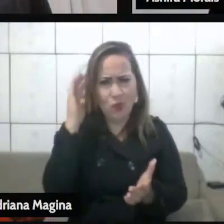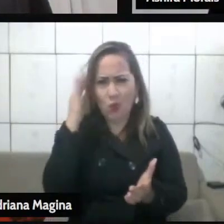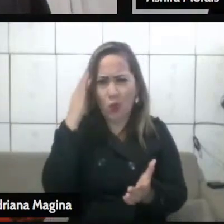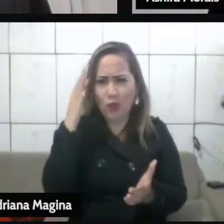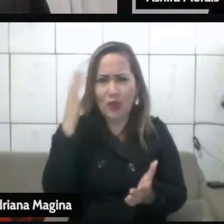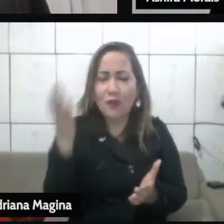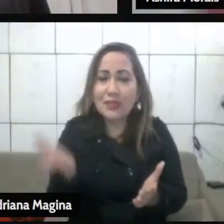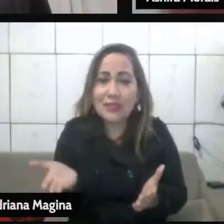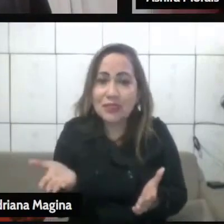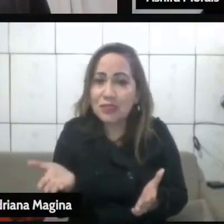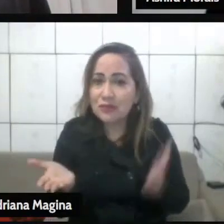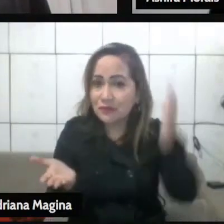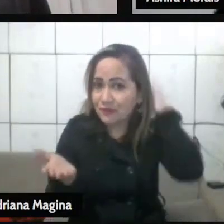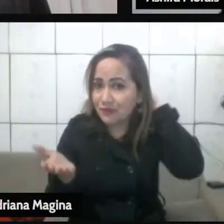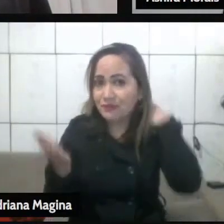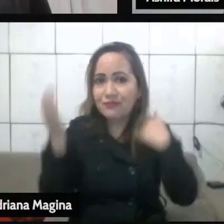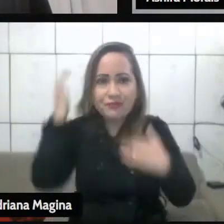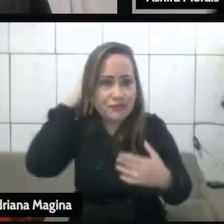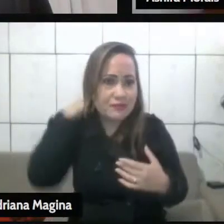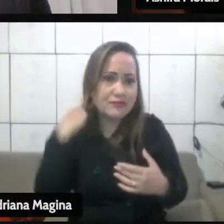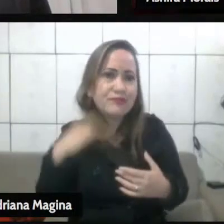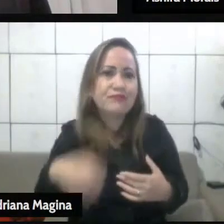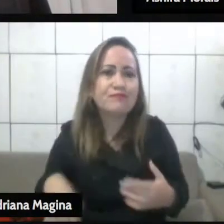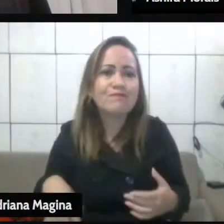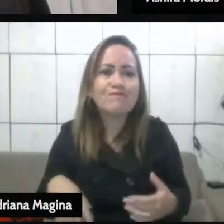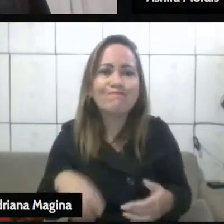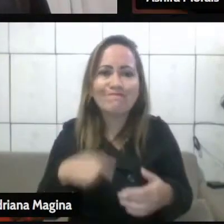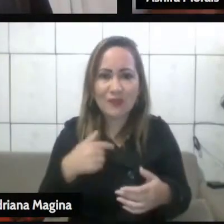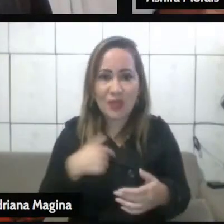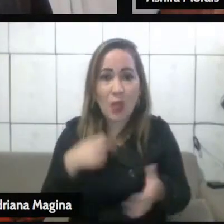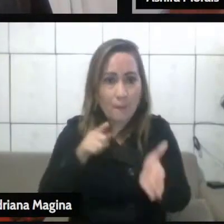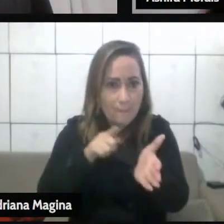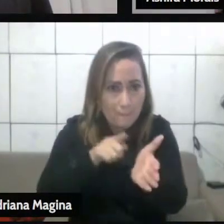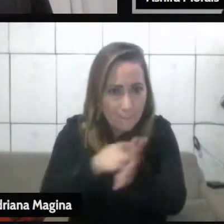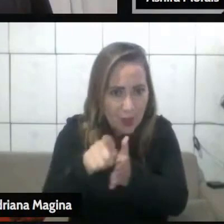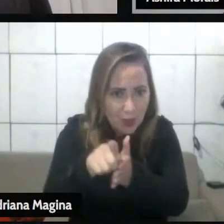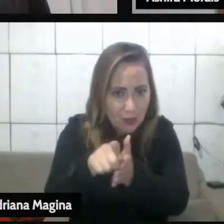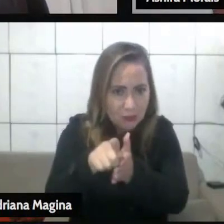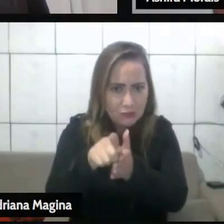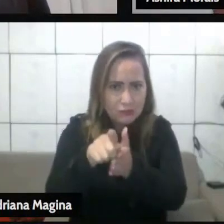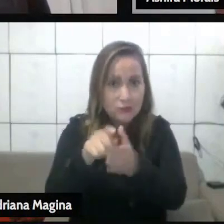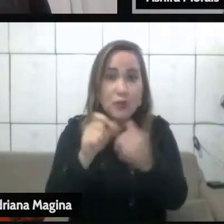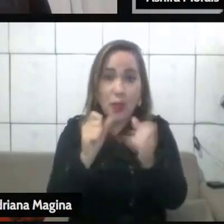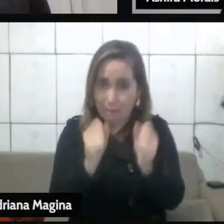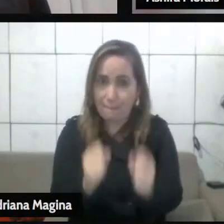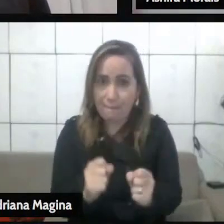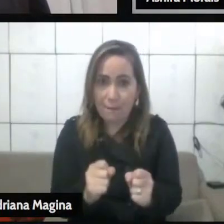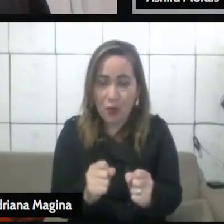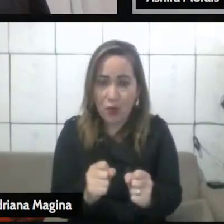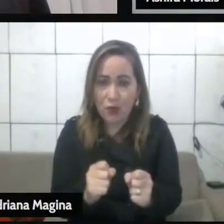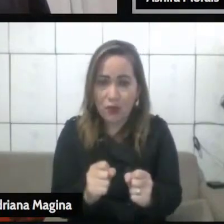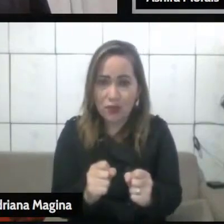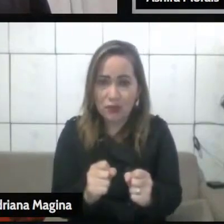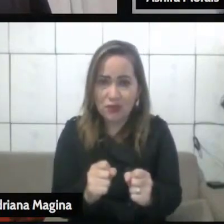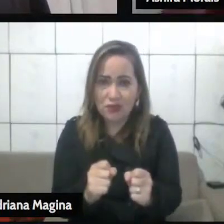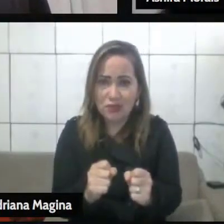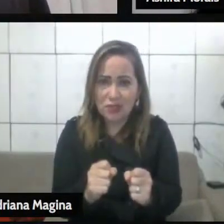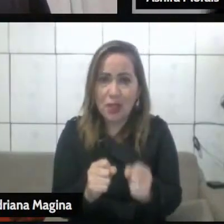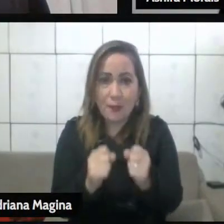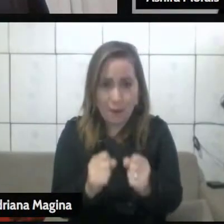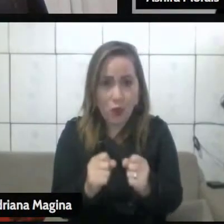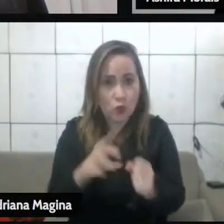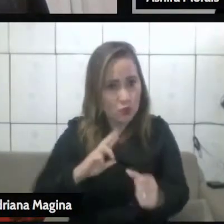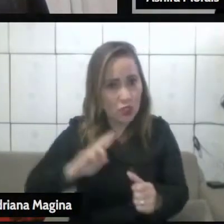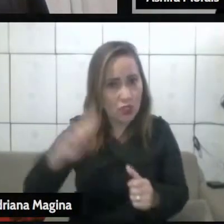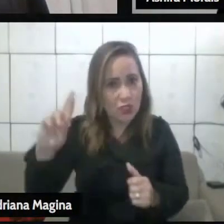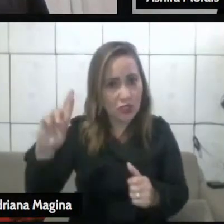tentar mais uma vez refazer. Eu perguntei para o senhor se era possível, considerando a hipótese que o pietismo religioso esteja correto, que